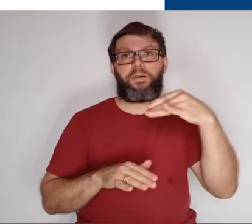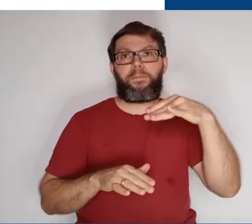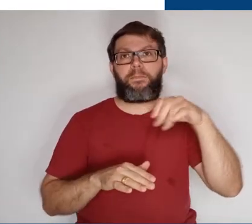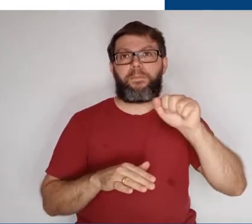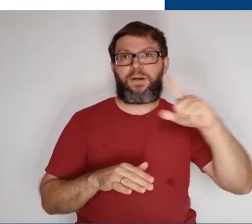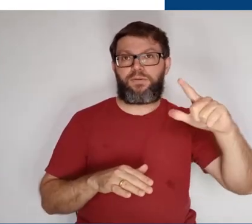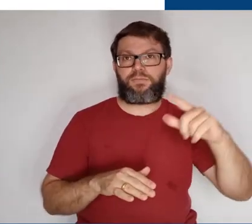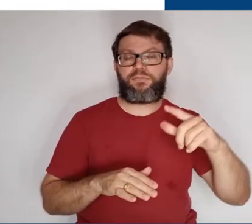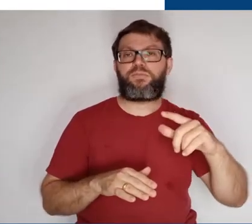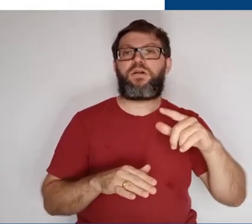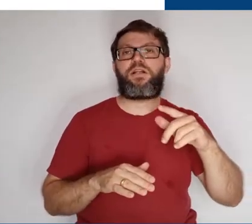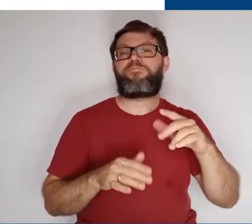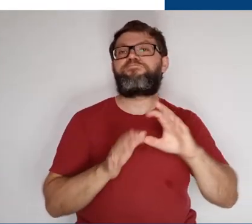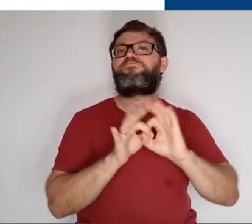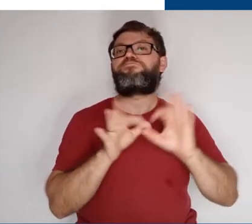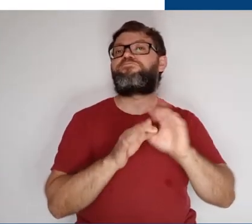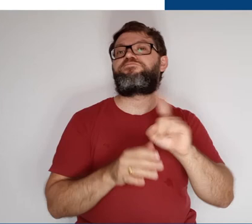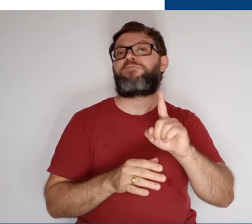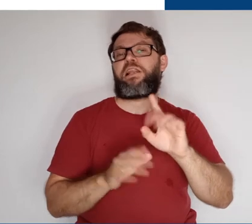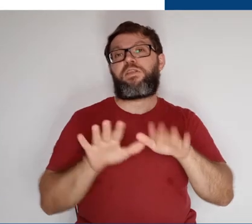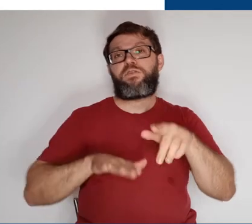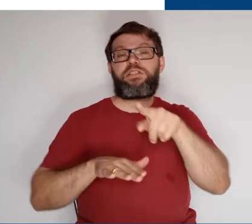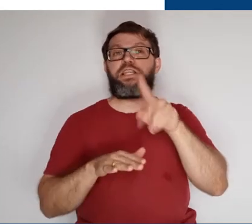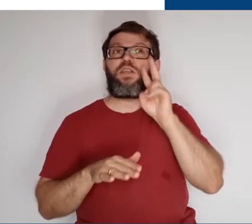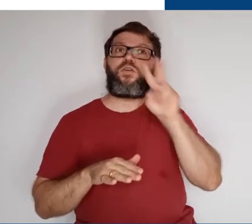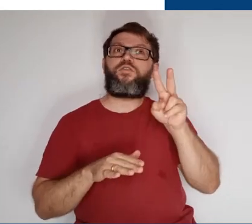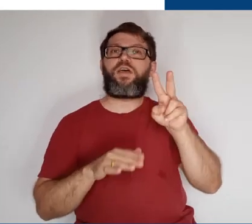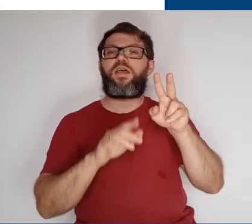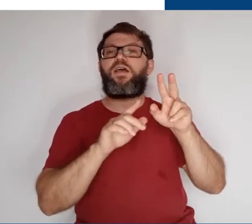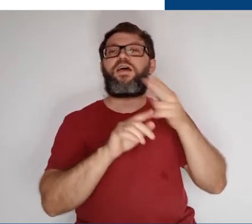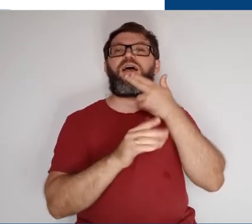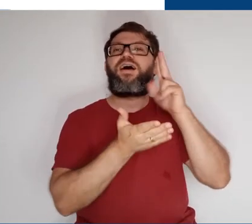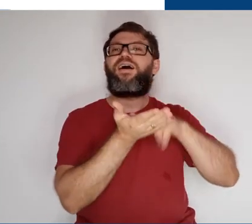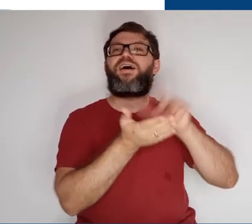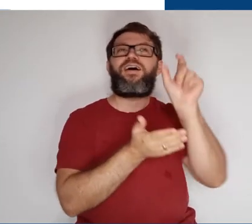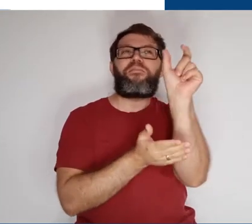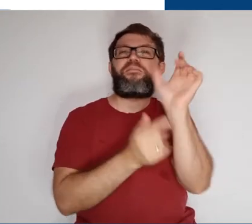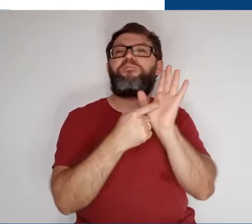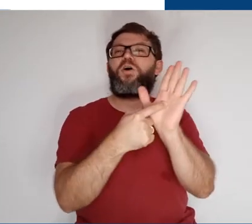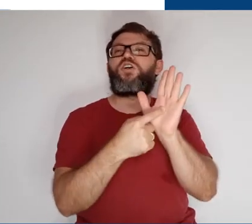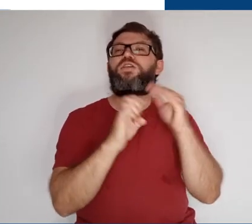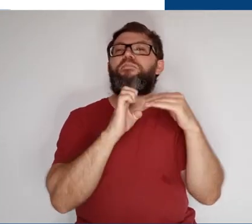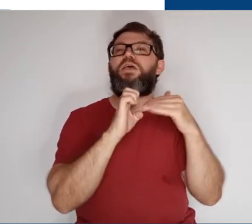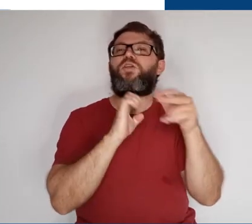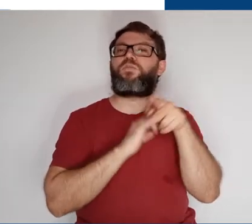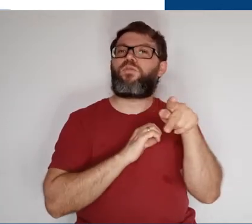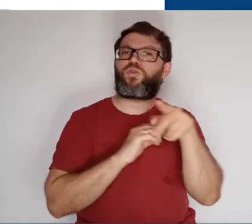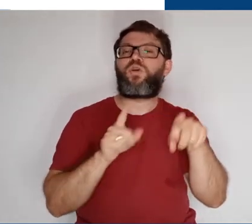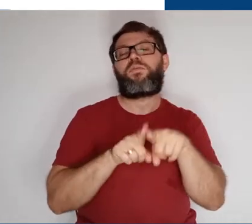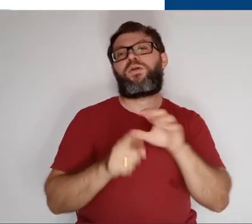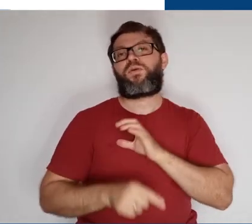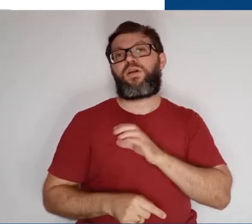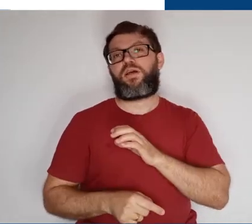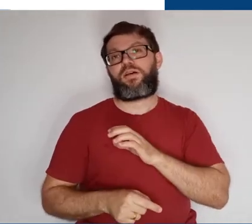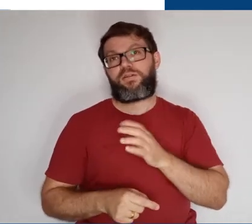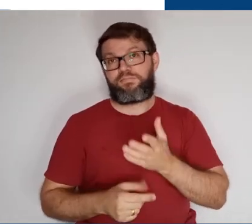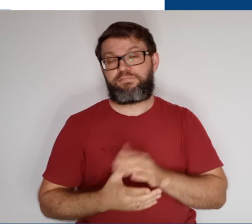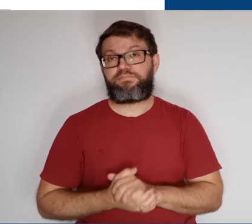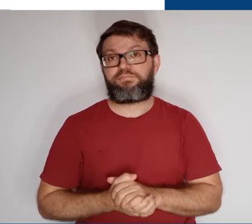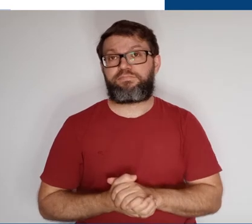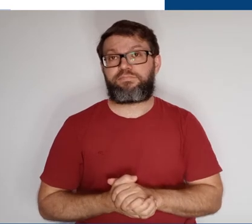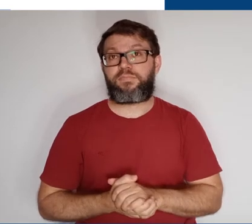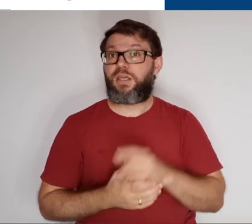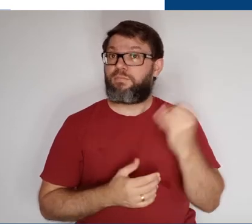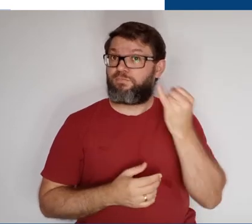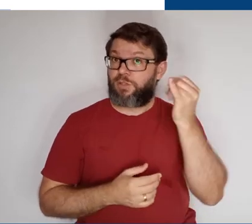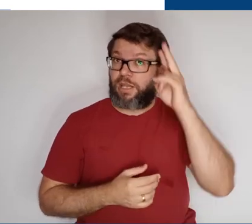Gmail não esteja habilitado ou ainda que você não consiga ver os ícones de envelope que indicam o endereço de e-mail dos professores e